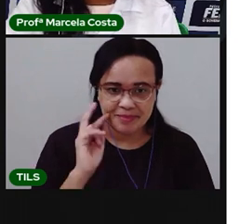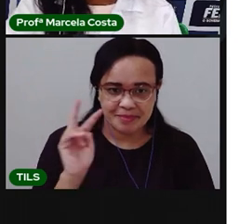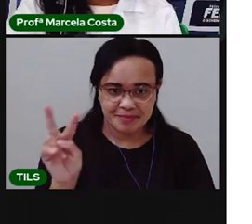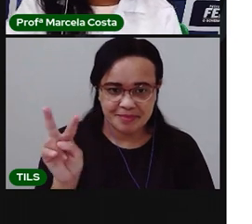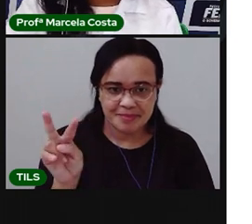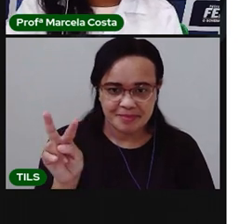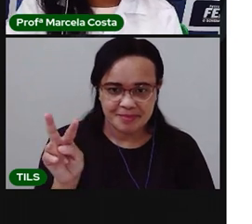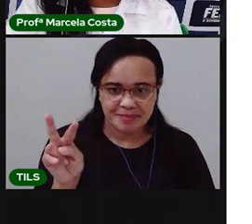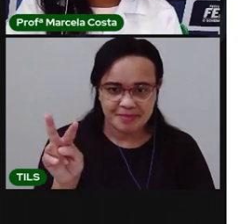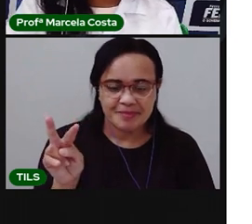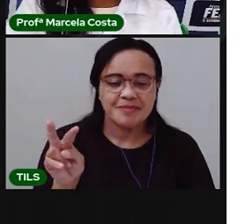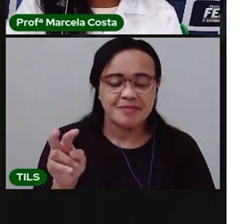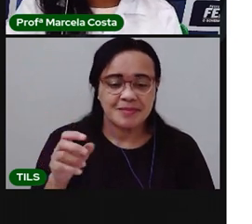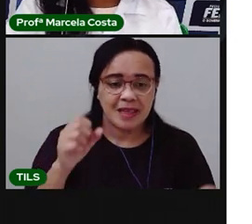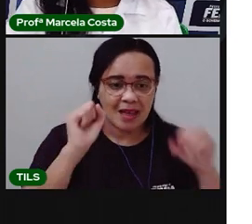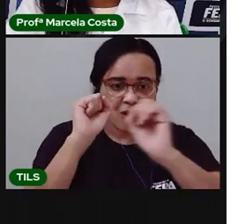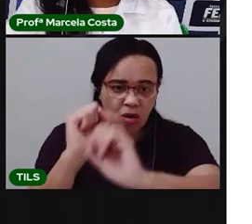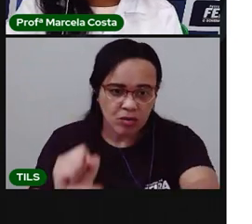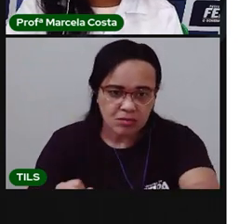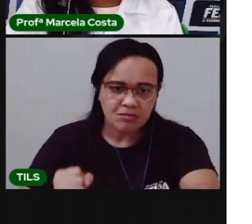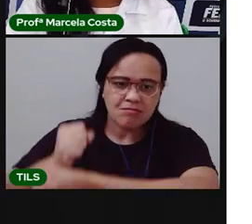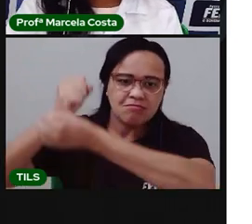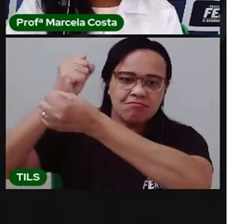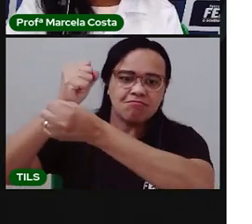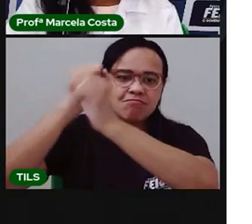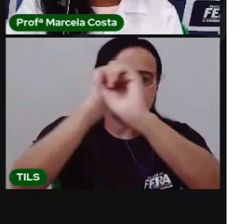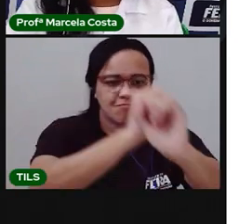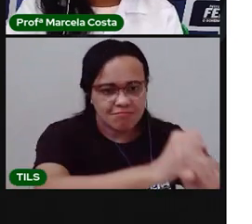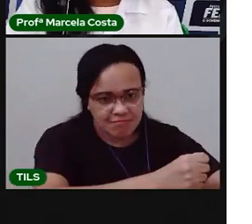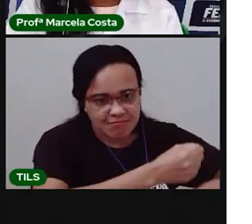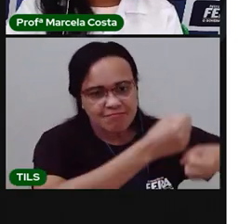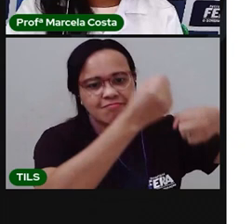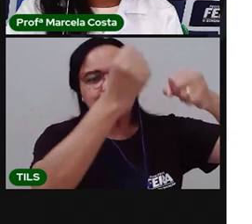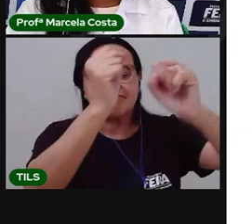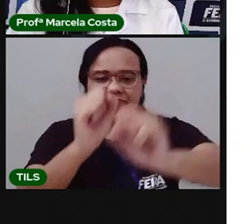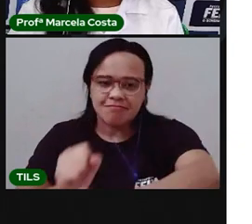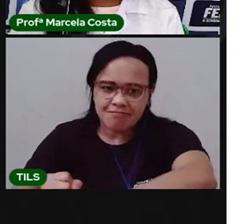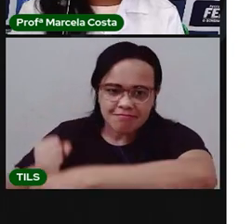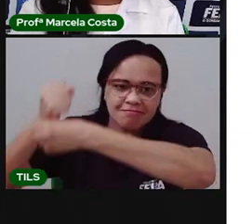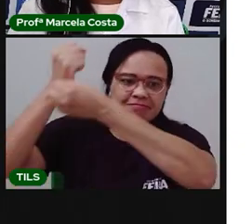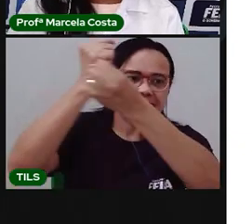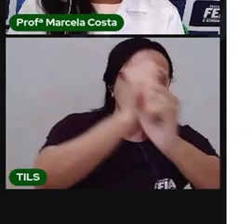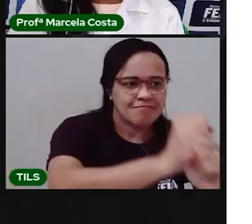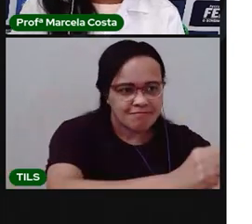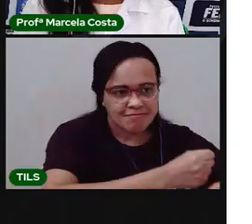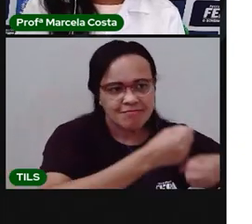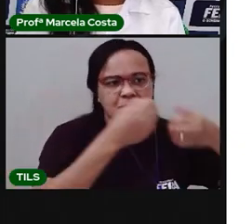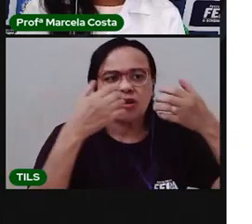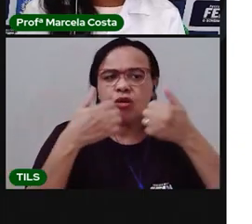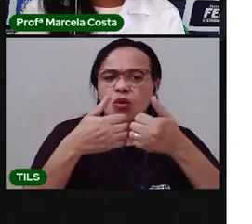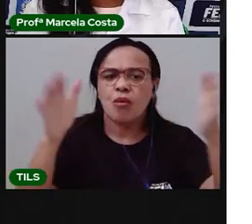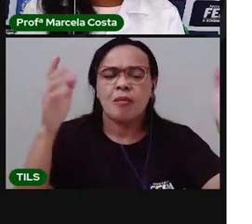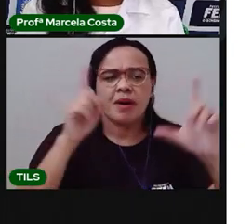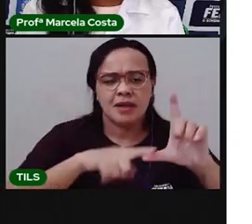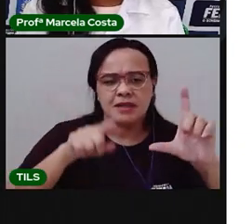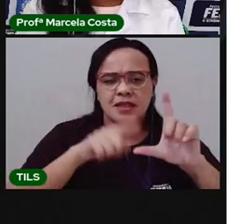Está representando uma canoa. Não é isso? E canoa começa com que letra?